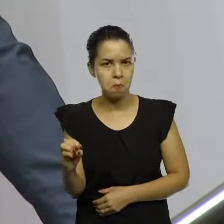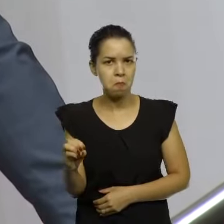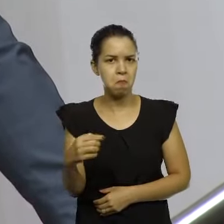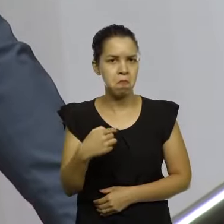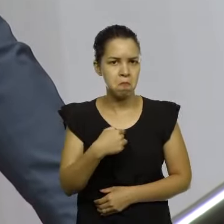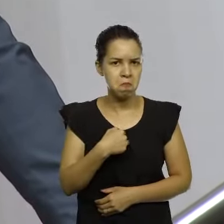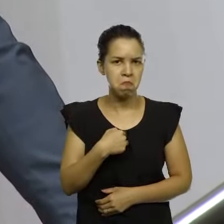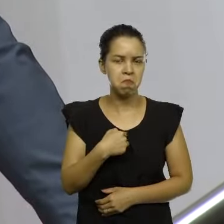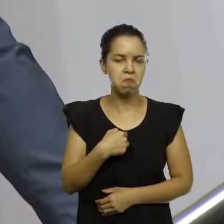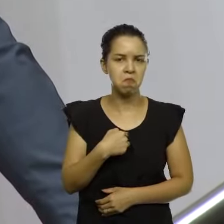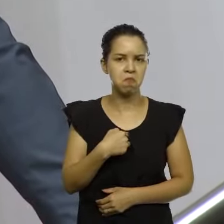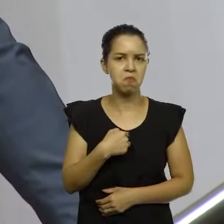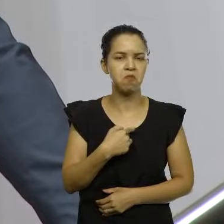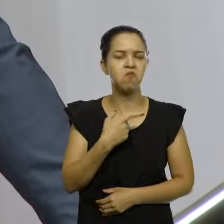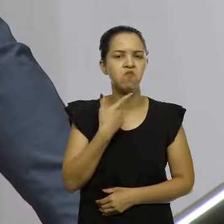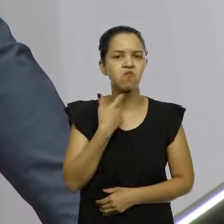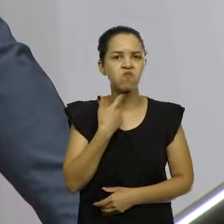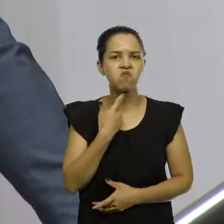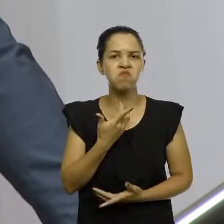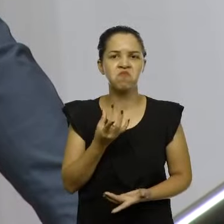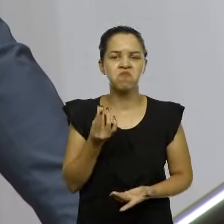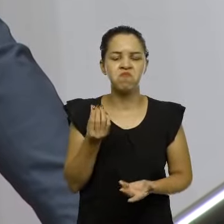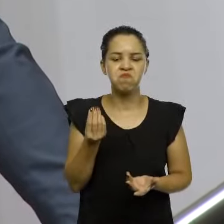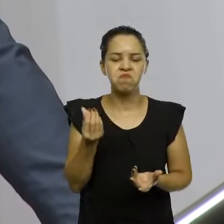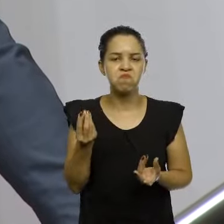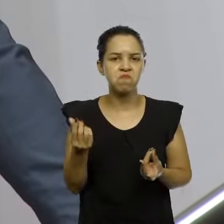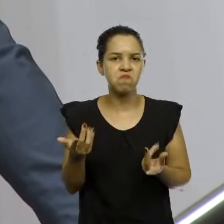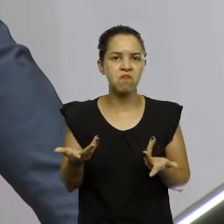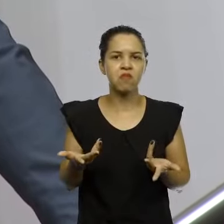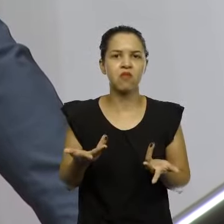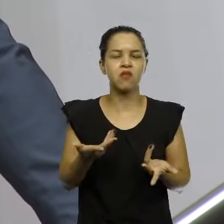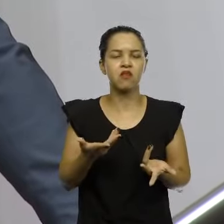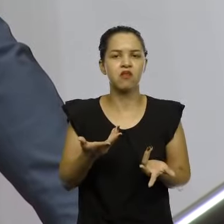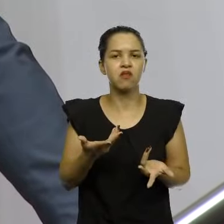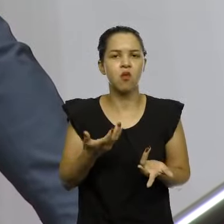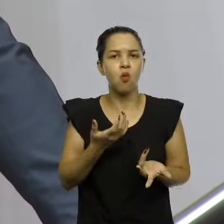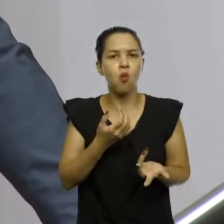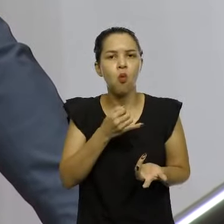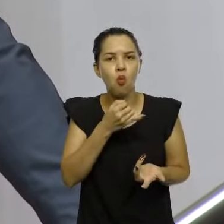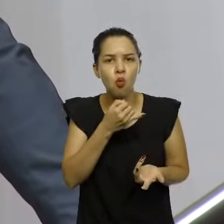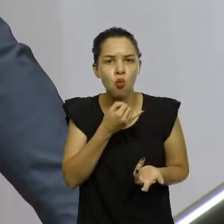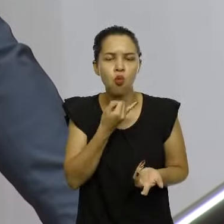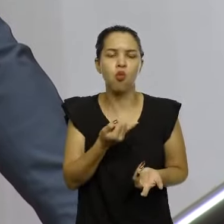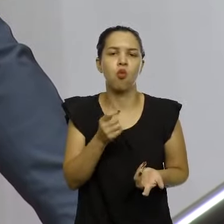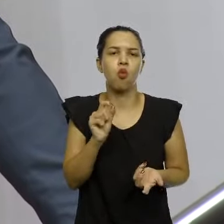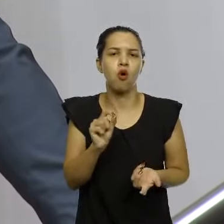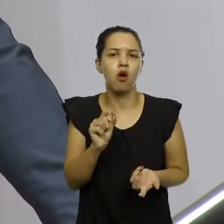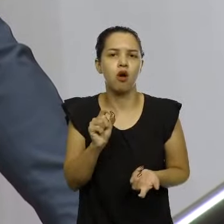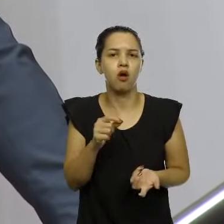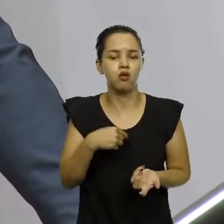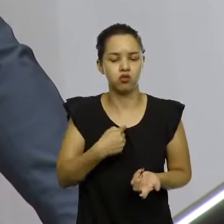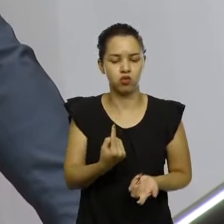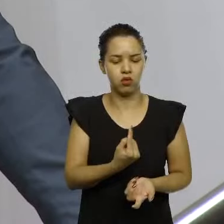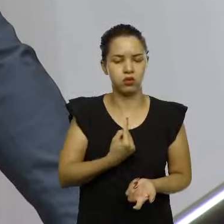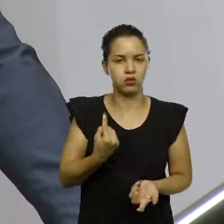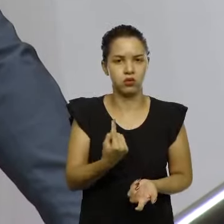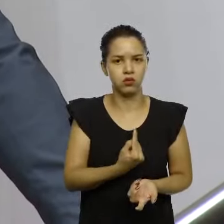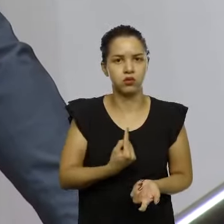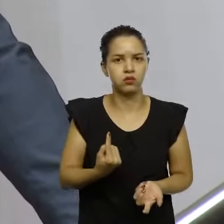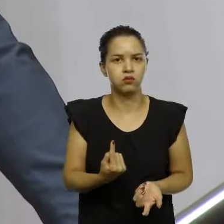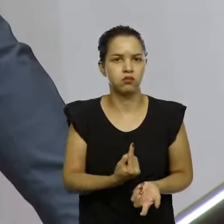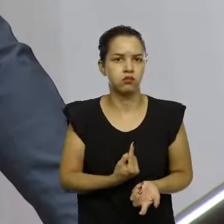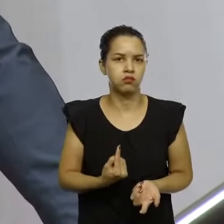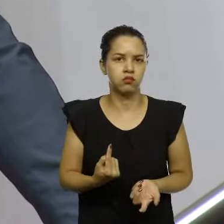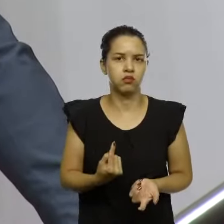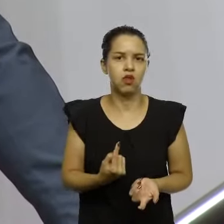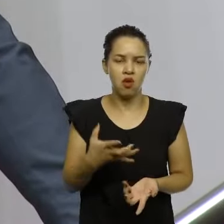sensação de ser deixado sozinho. E aquilo ali me serviu de grande lição mesmo, que nem sempre